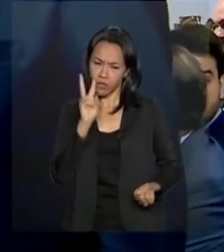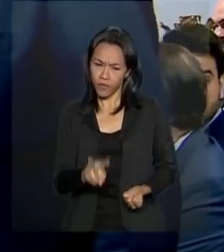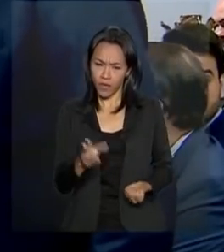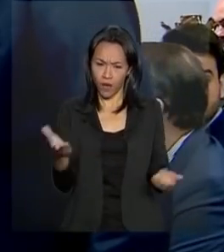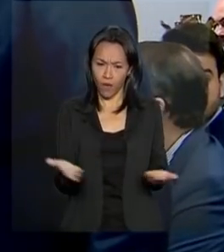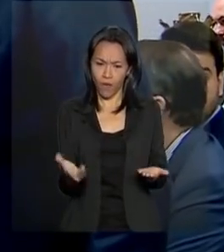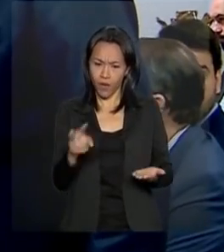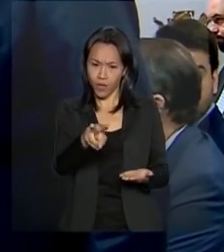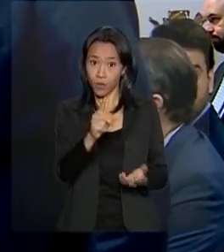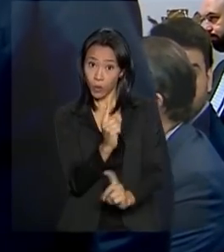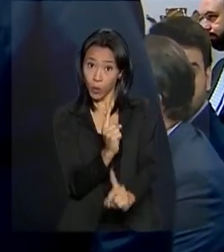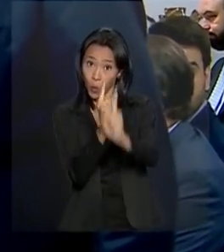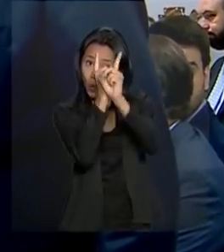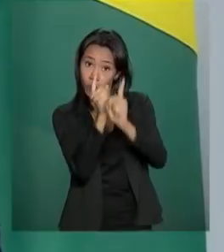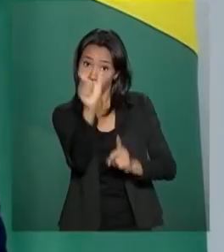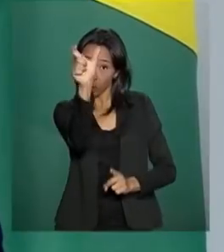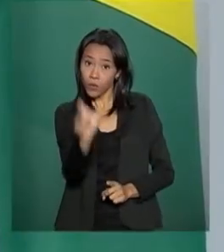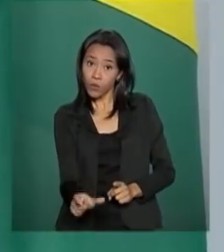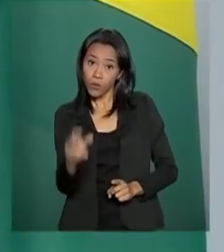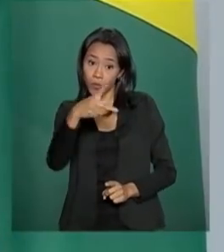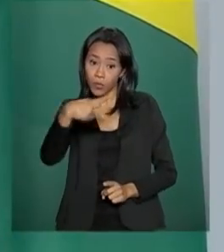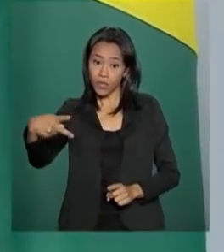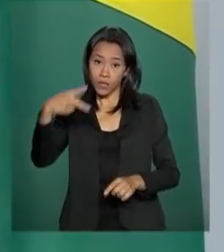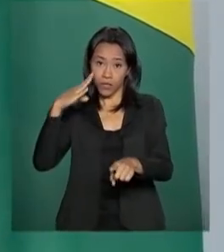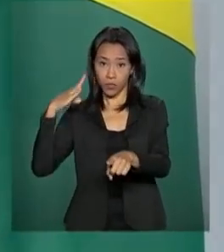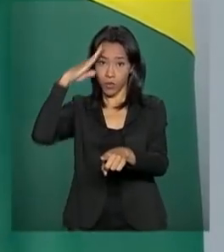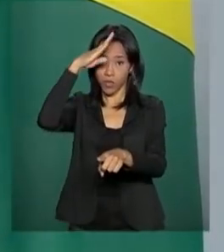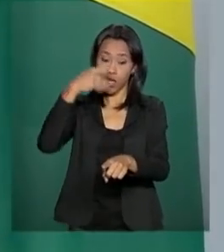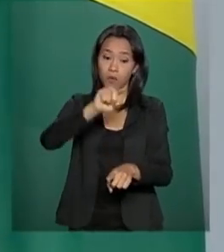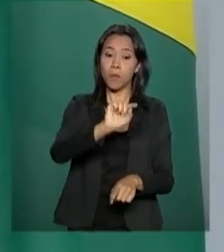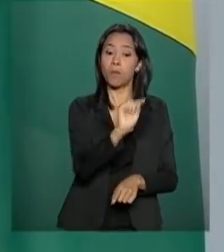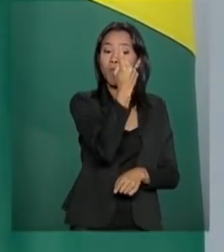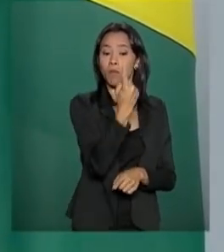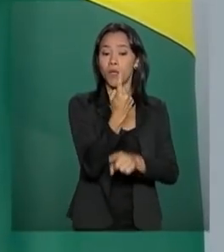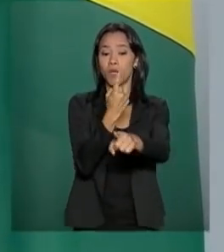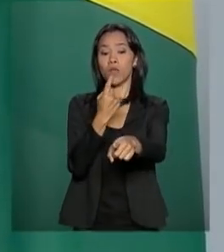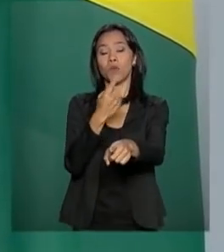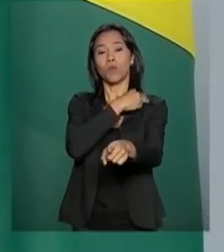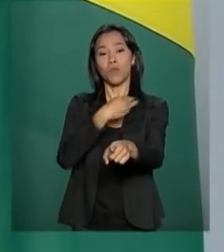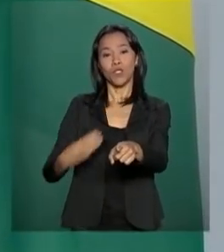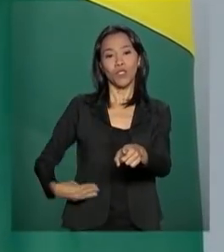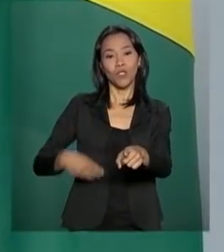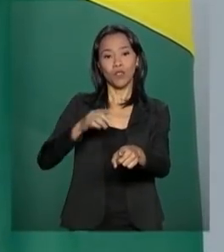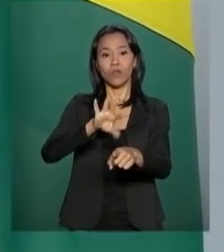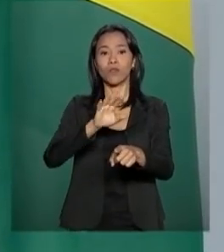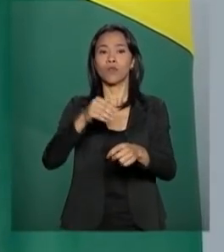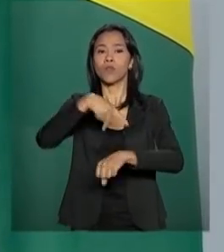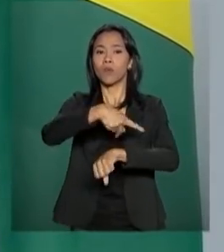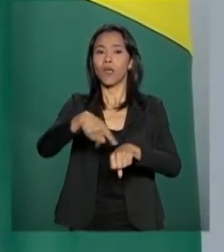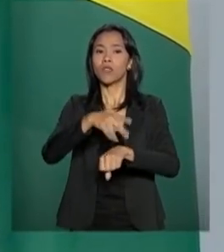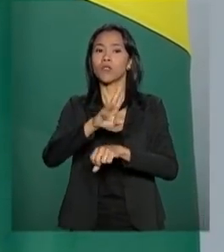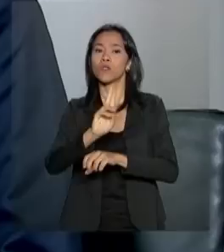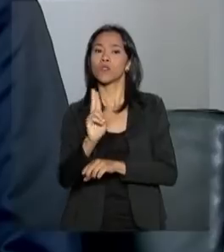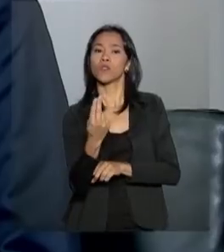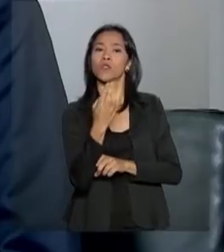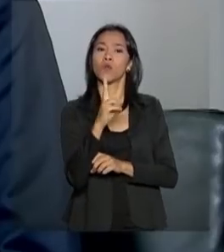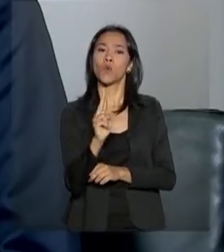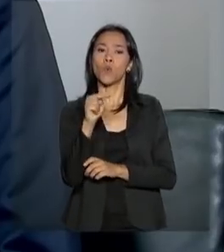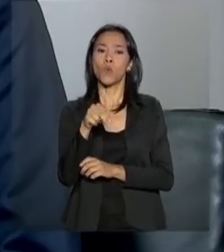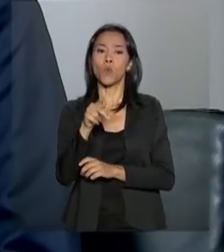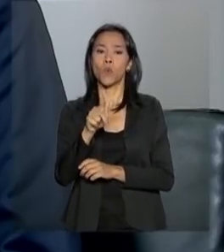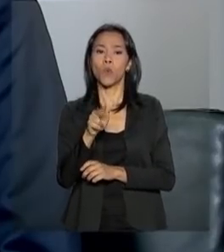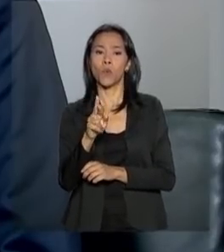imagens do encontro do presidente Jair Bolsonaro com o primeiro-ministro da Hungria, Viktor Orbán. A reunião foi no